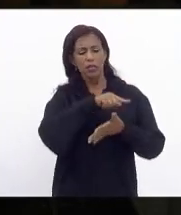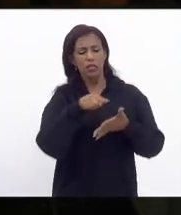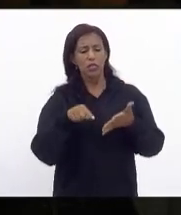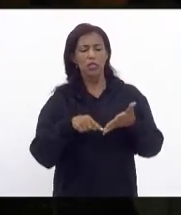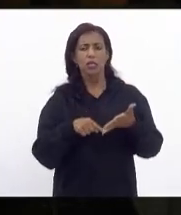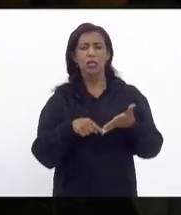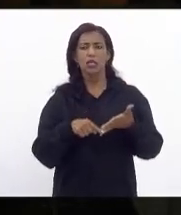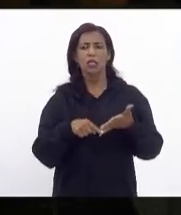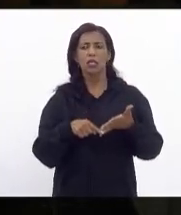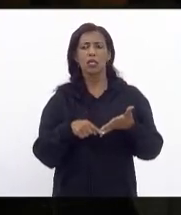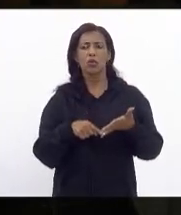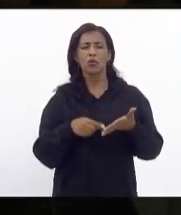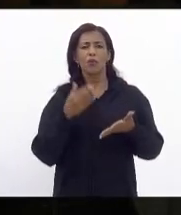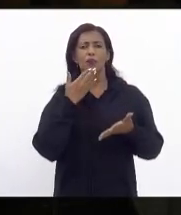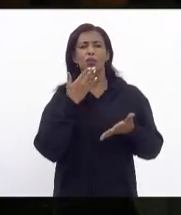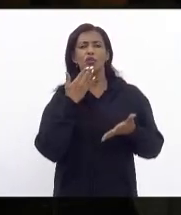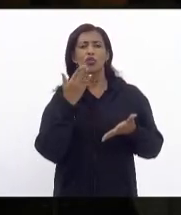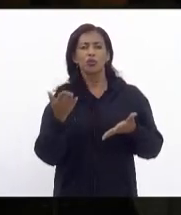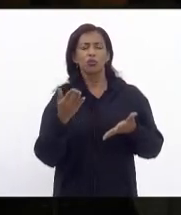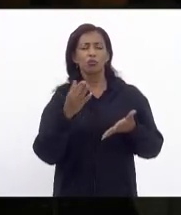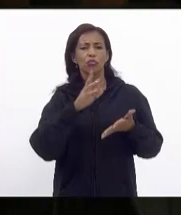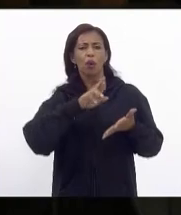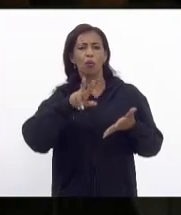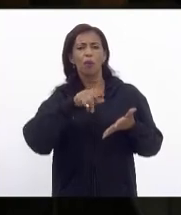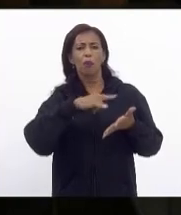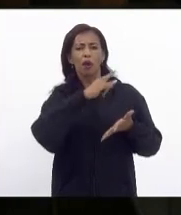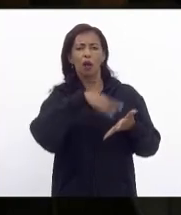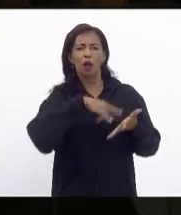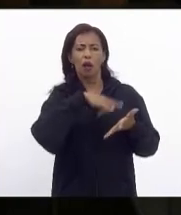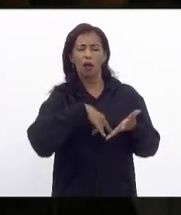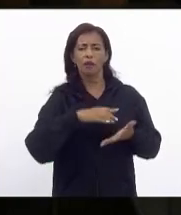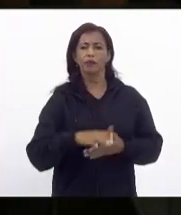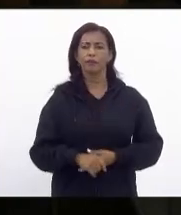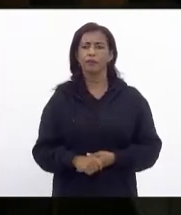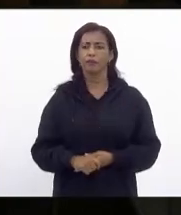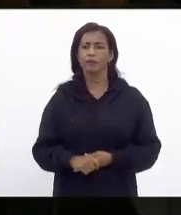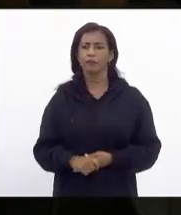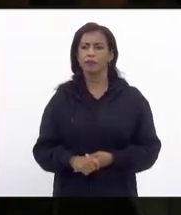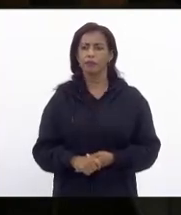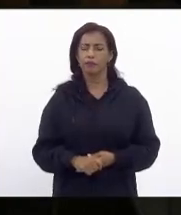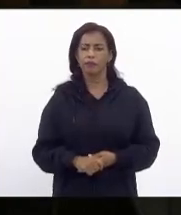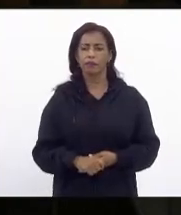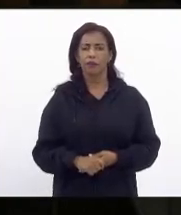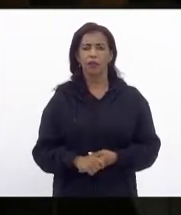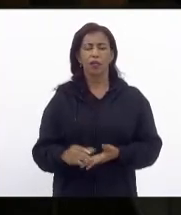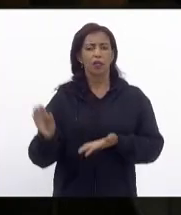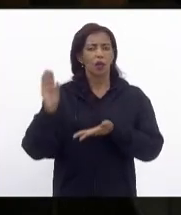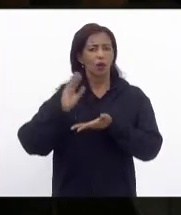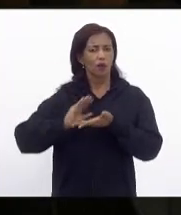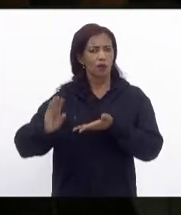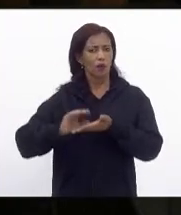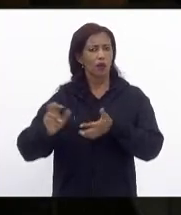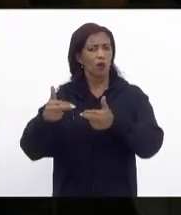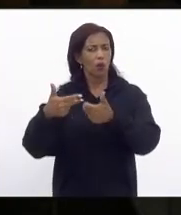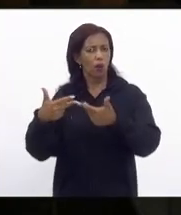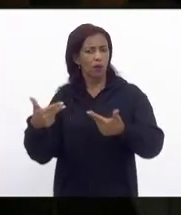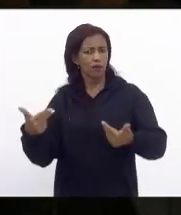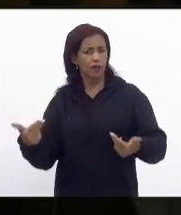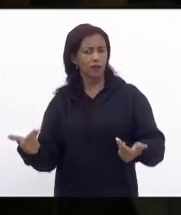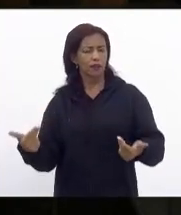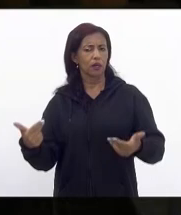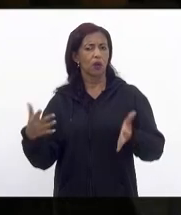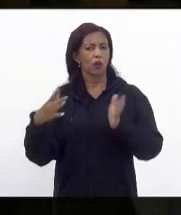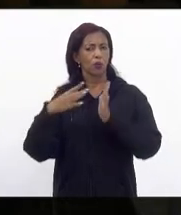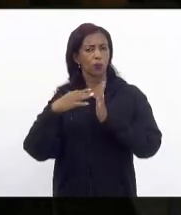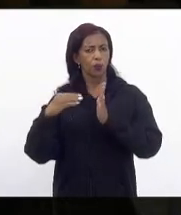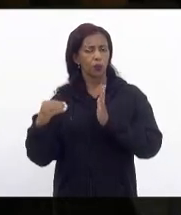de recomendação nesse documento eu falo aqui resumidamente que é promover o investimento público na qualificação e modernização do